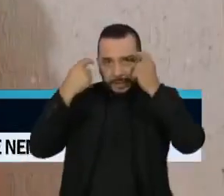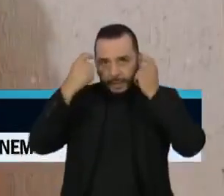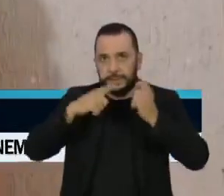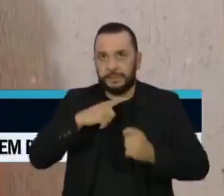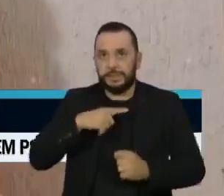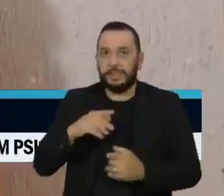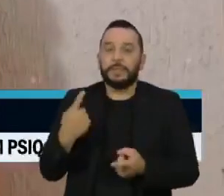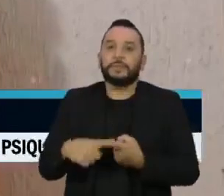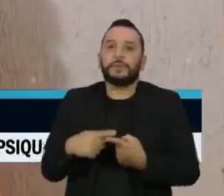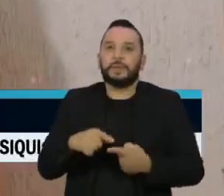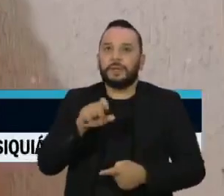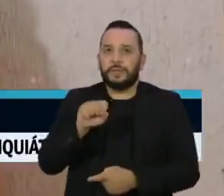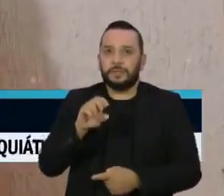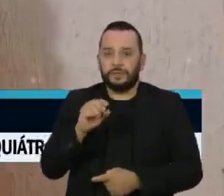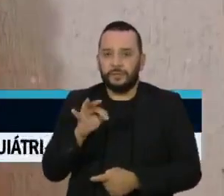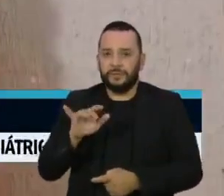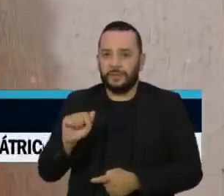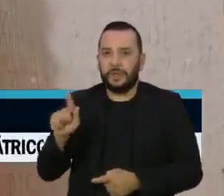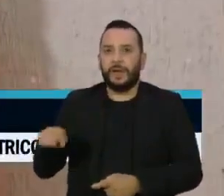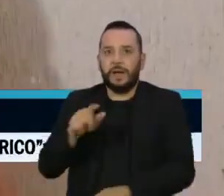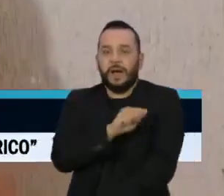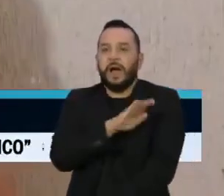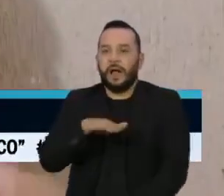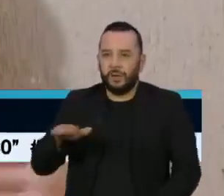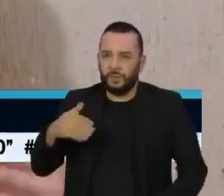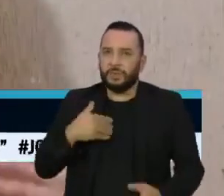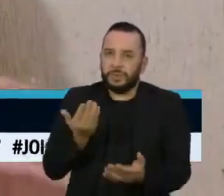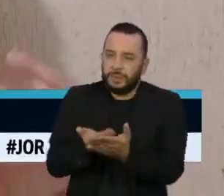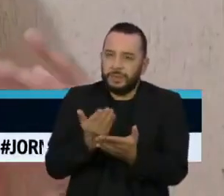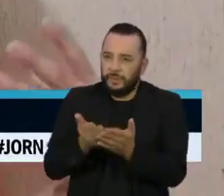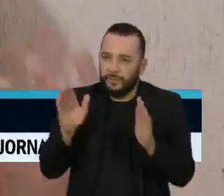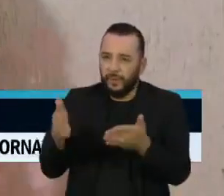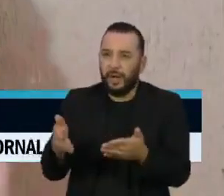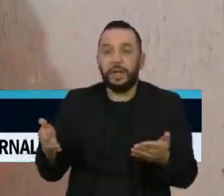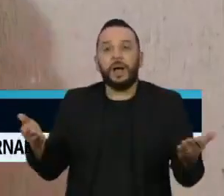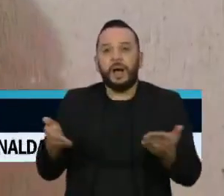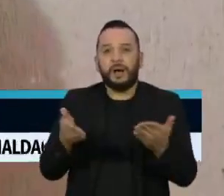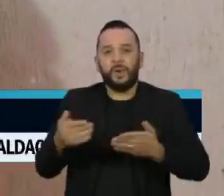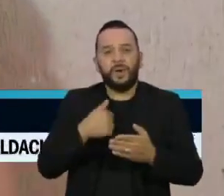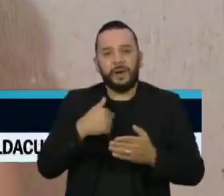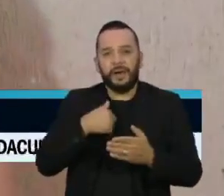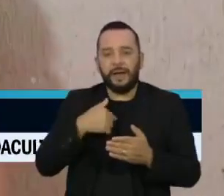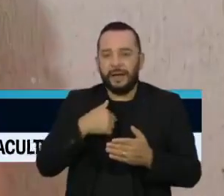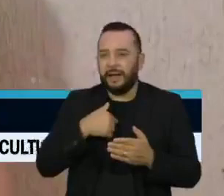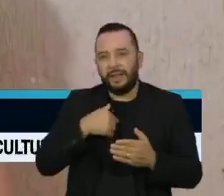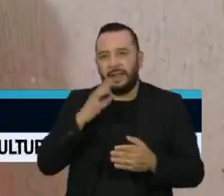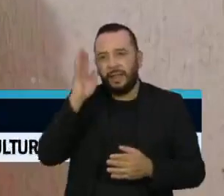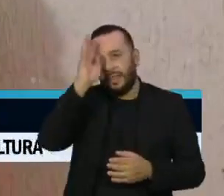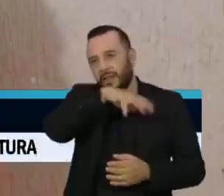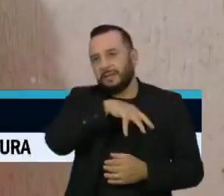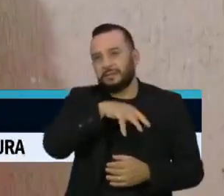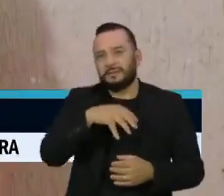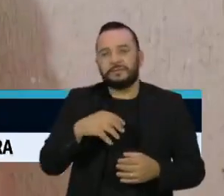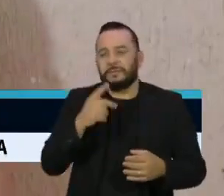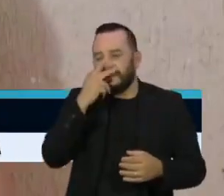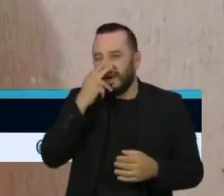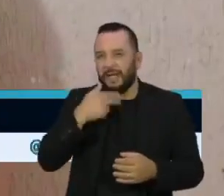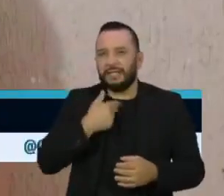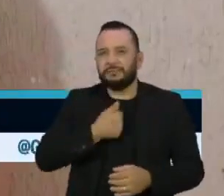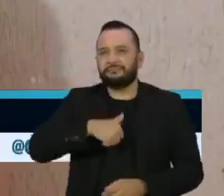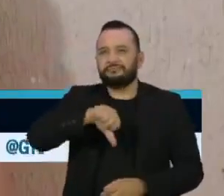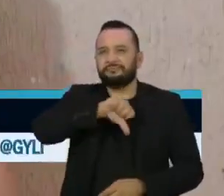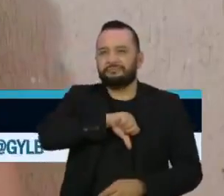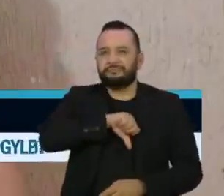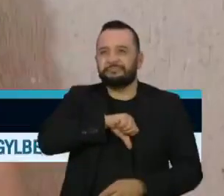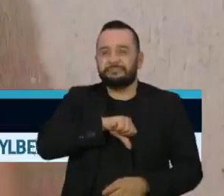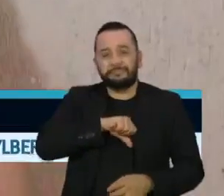Porque a Sofia sempre foi uma aluna bem dedicada. Eu vejo ela bem desmotivada. E principalmente nessa fase do